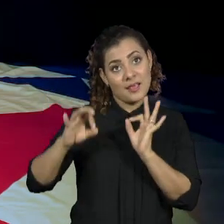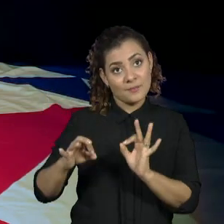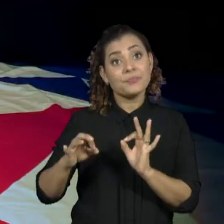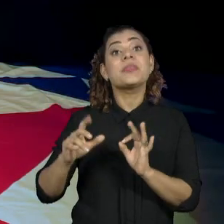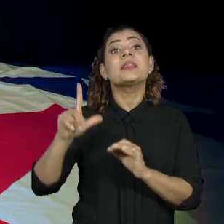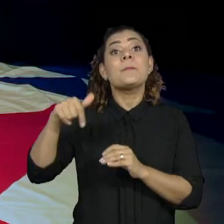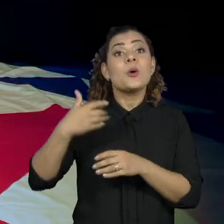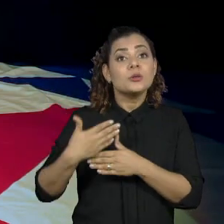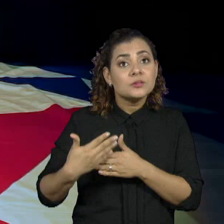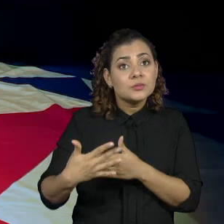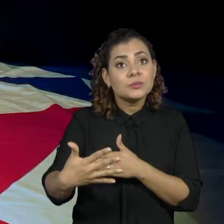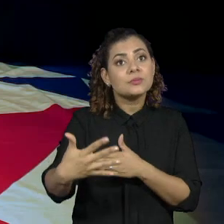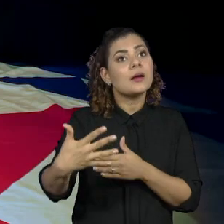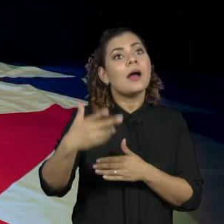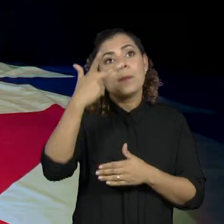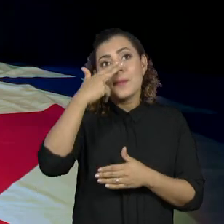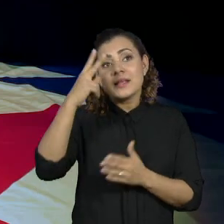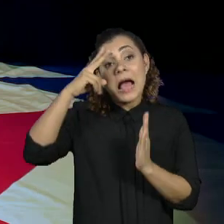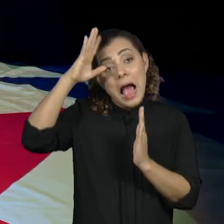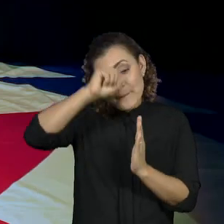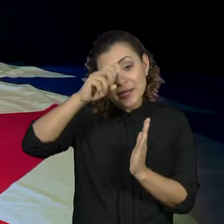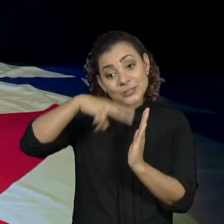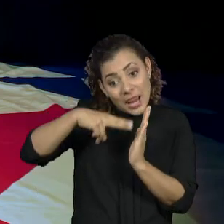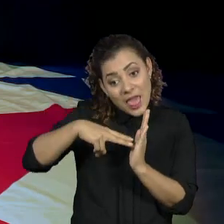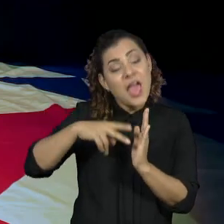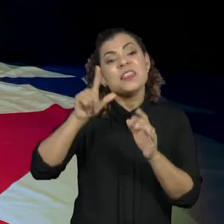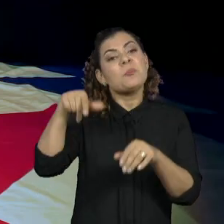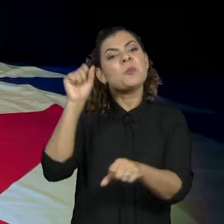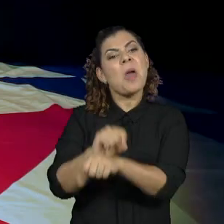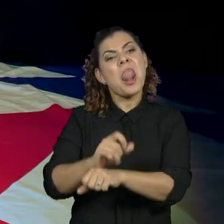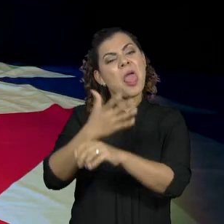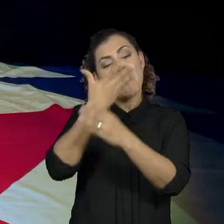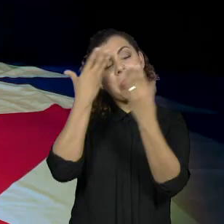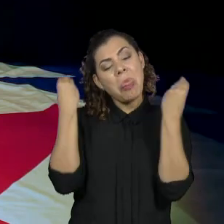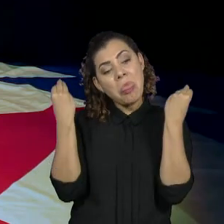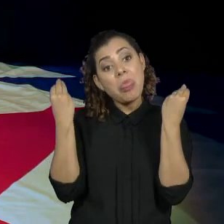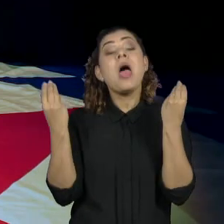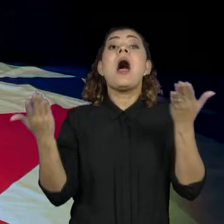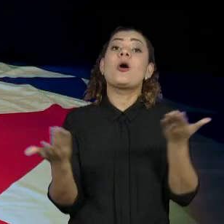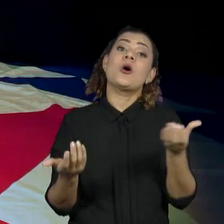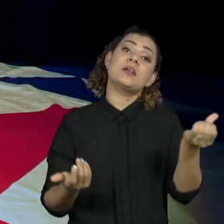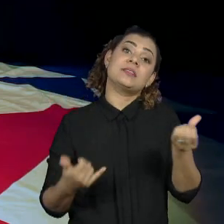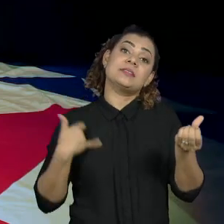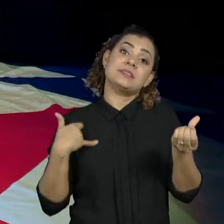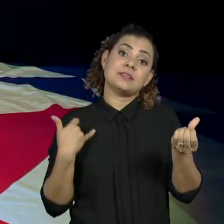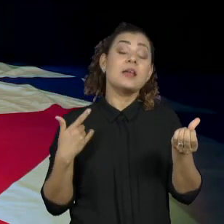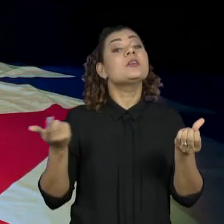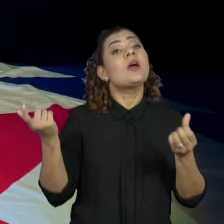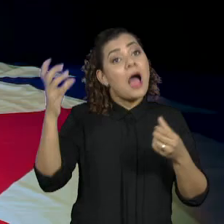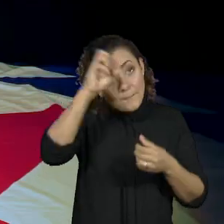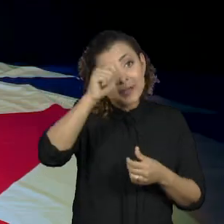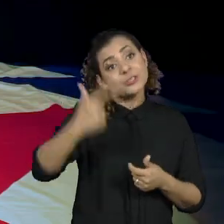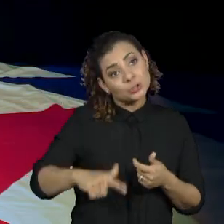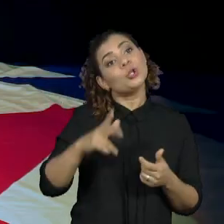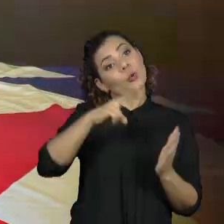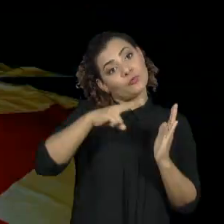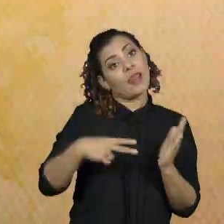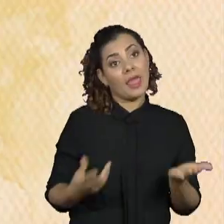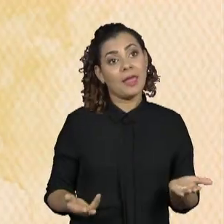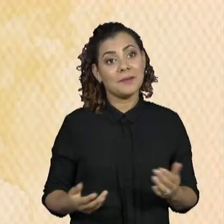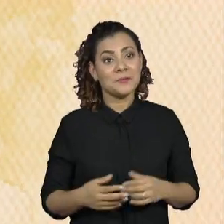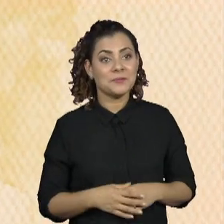desaprendi a ler. E daí, quando eu tinha 6 anos, eu aprendi de novo a ler.